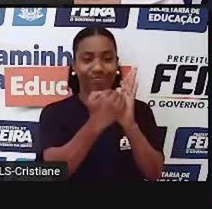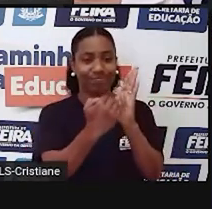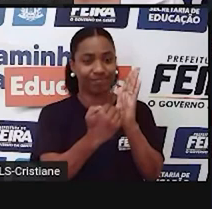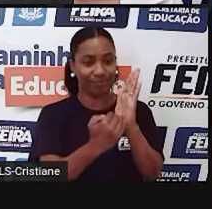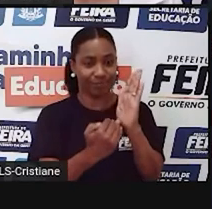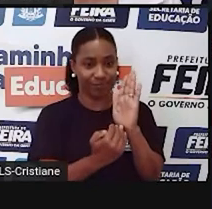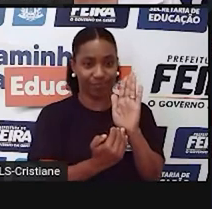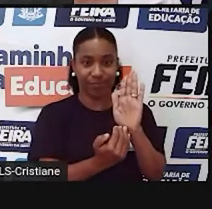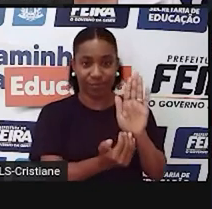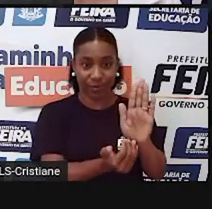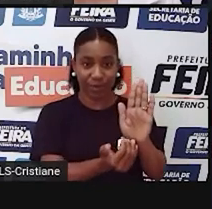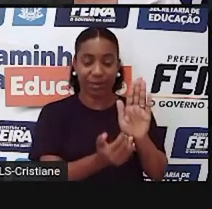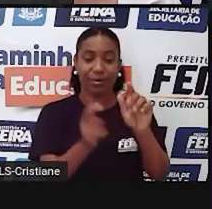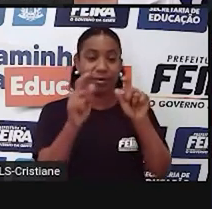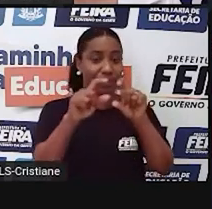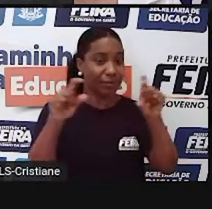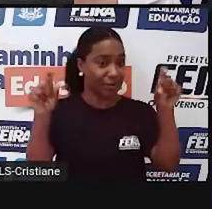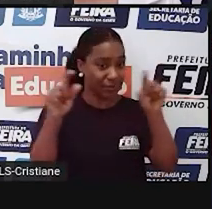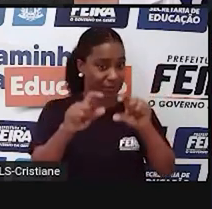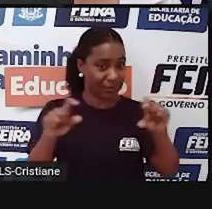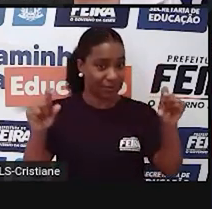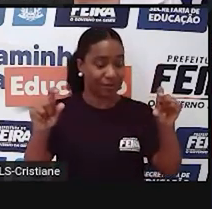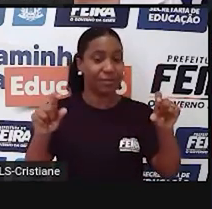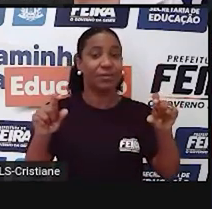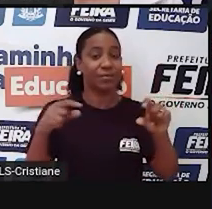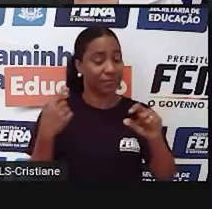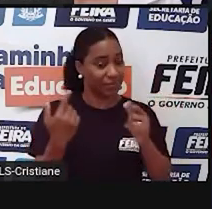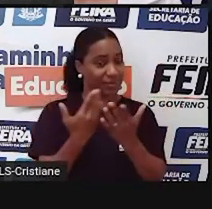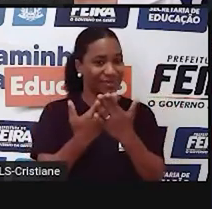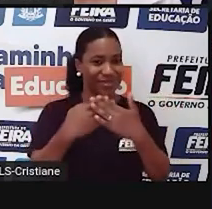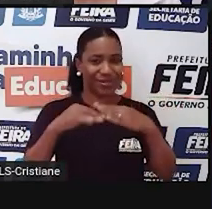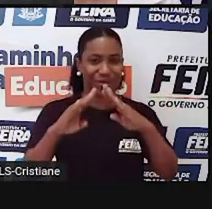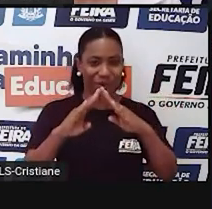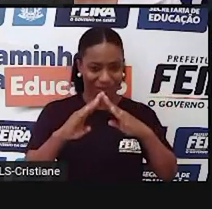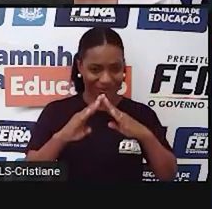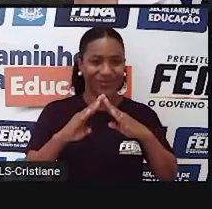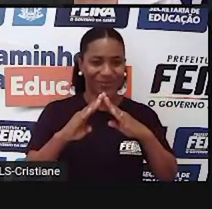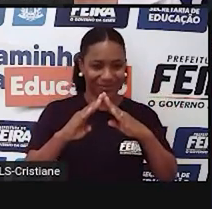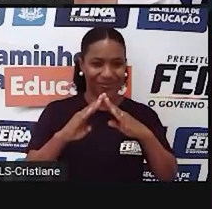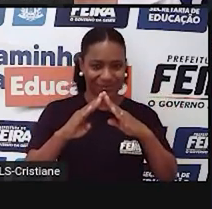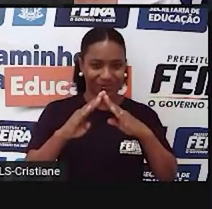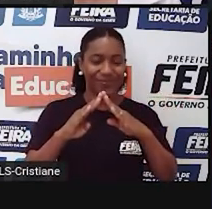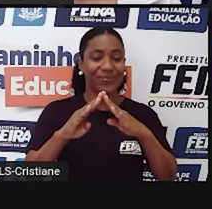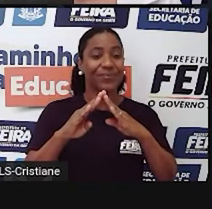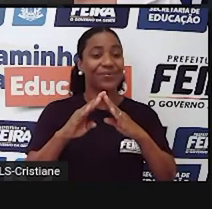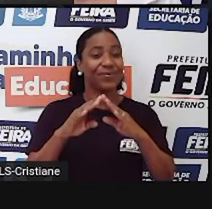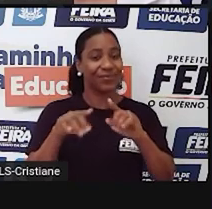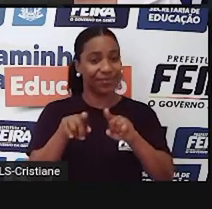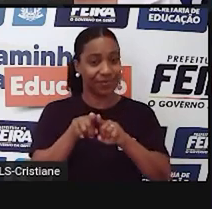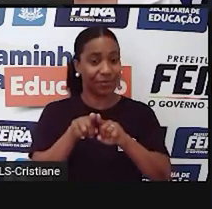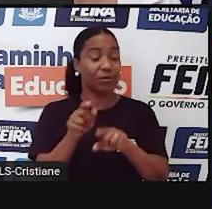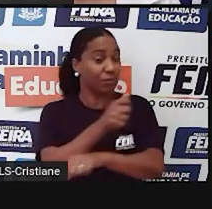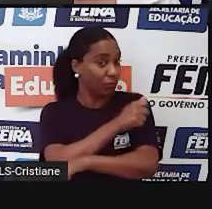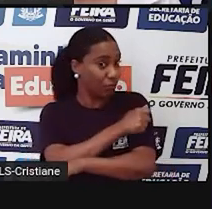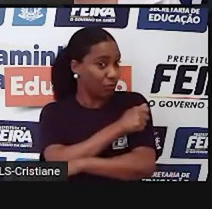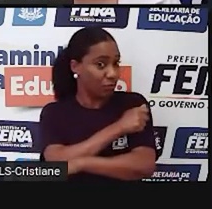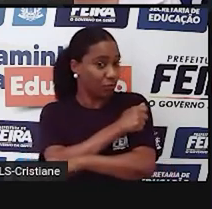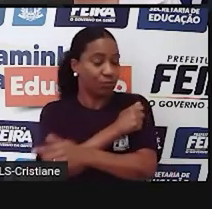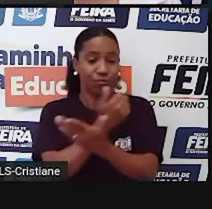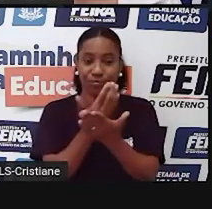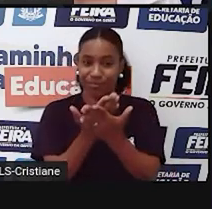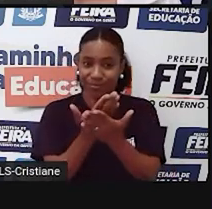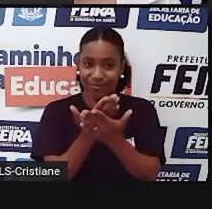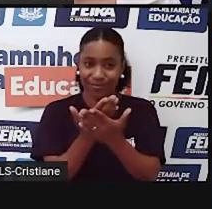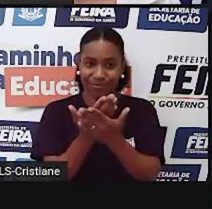Escreva aí o cabeçalho em inglês. Coloque school, o nome da escola onde você estuda. Student, é o